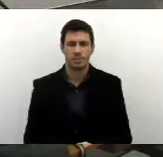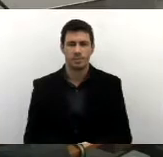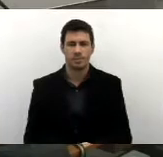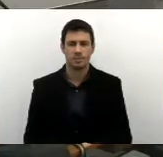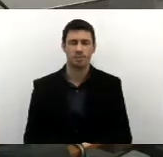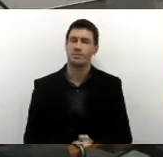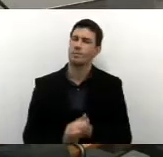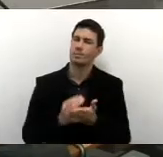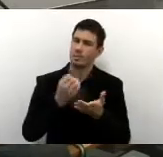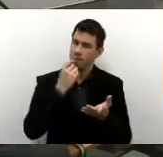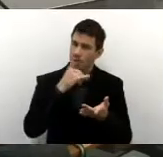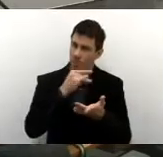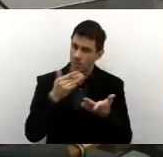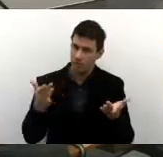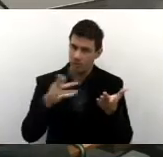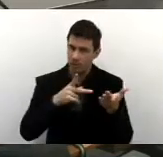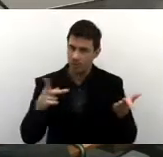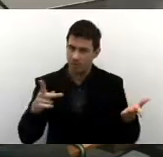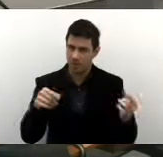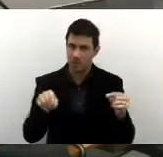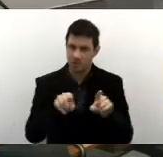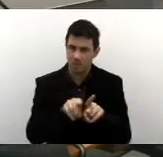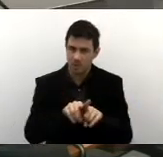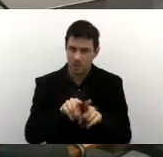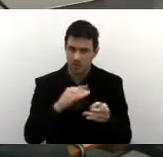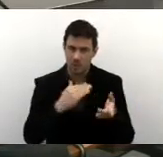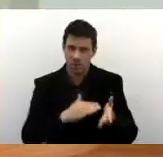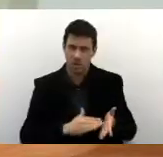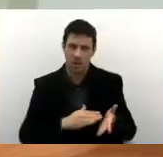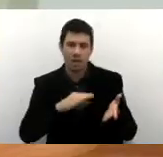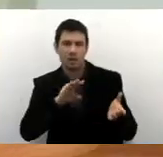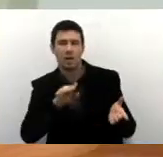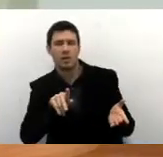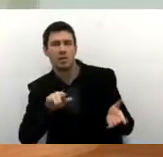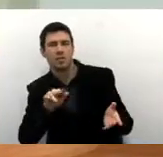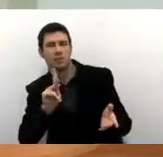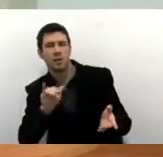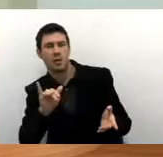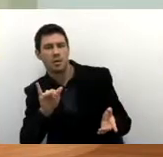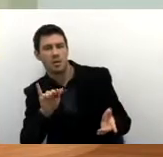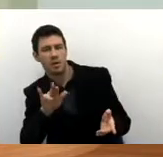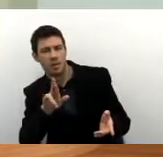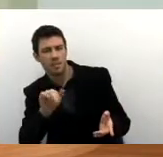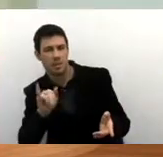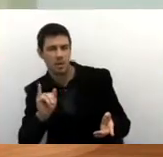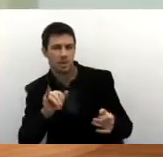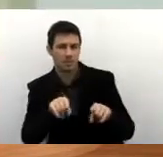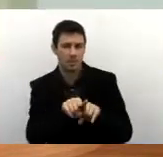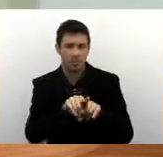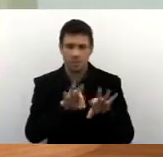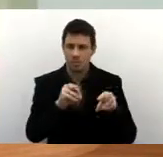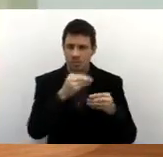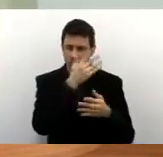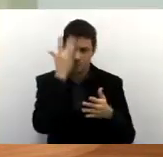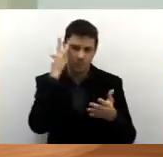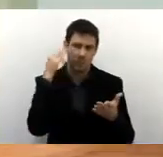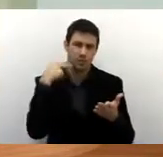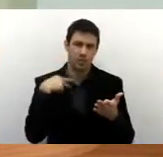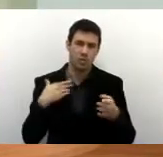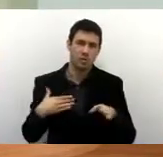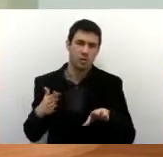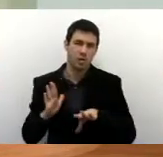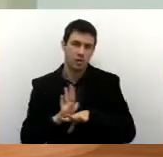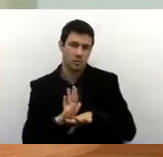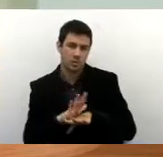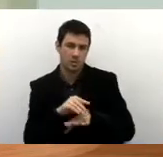Bom dia, presidente Barreto, bom dia, secretário Rabi Kali, bom dia a todos os vereadores e público presente. Eu sou assessor do vereador